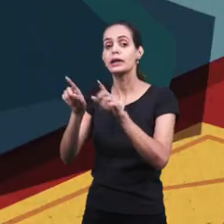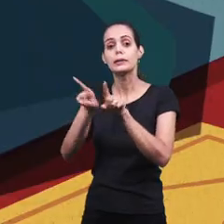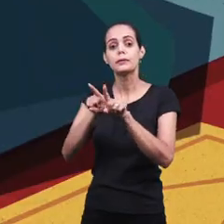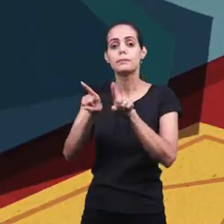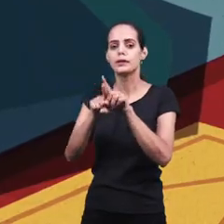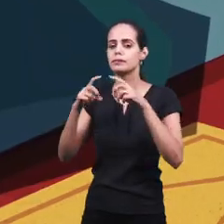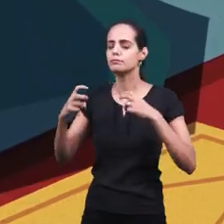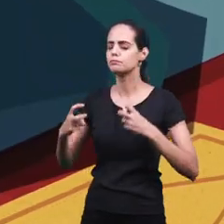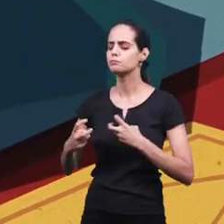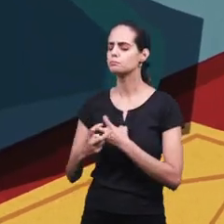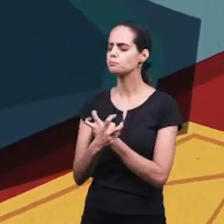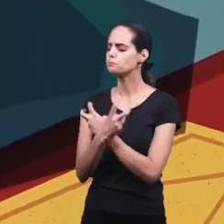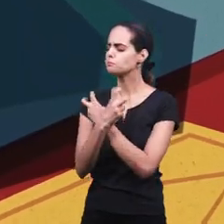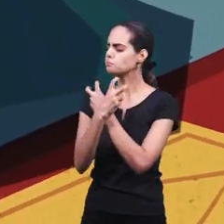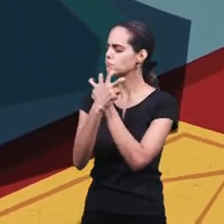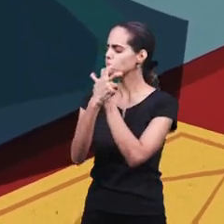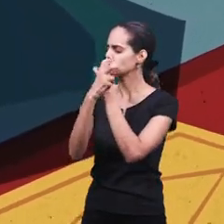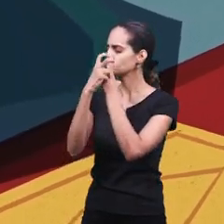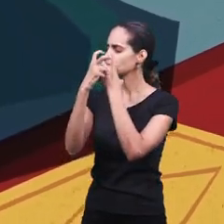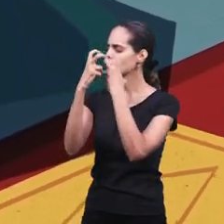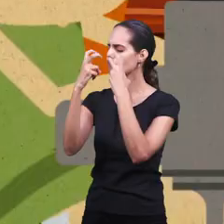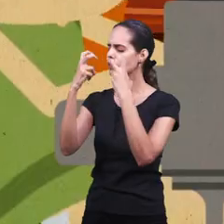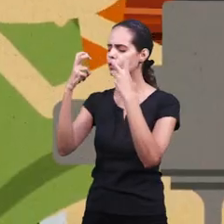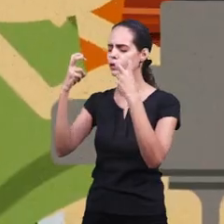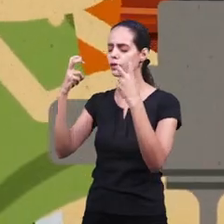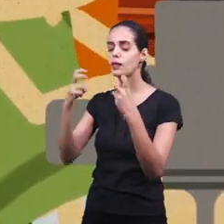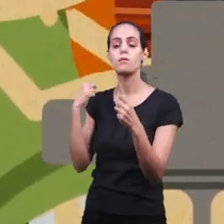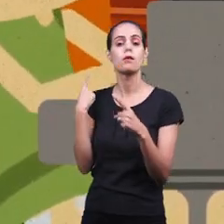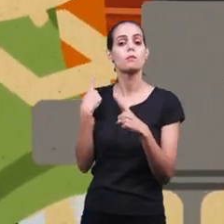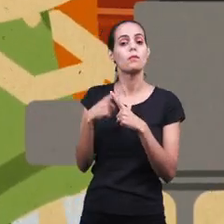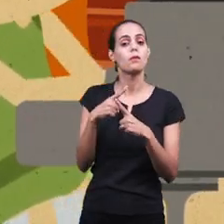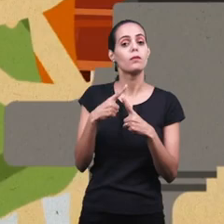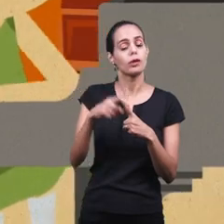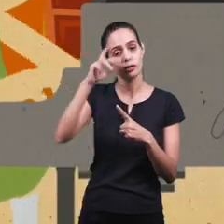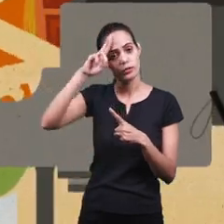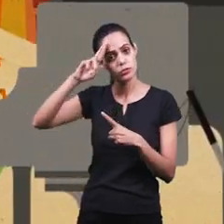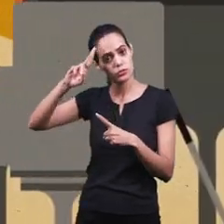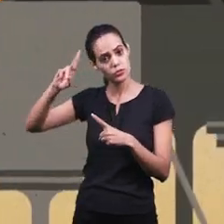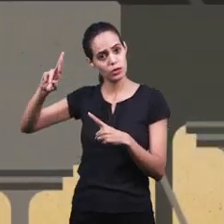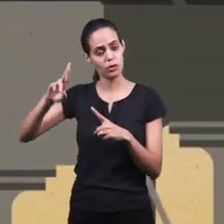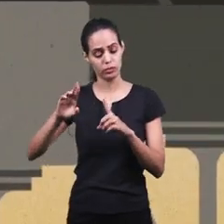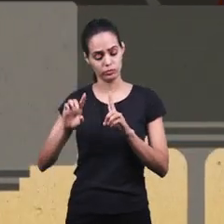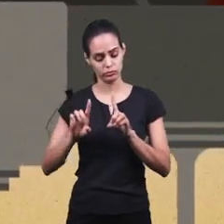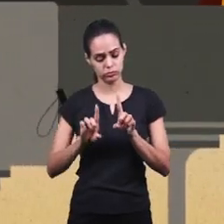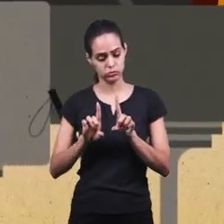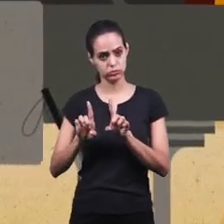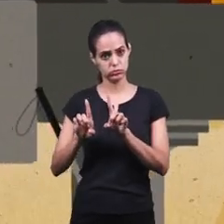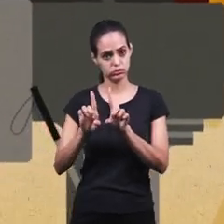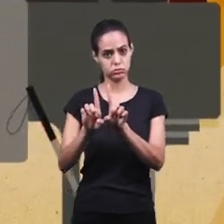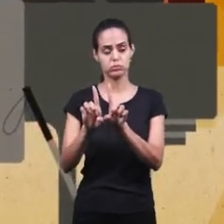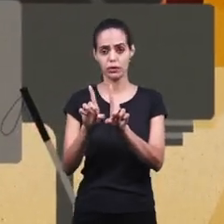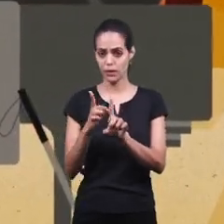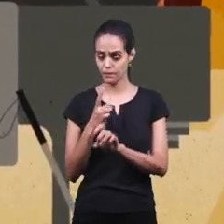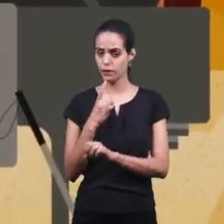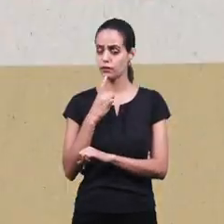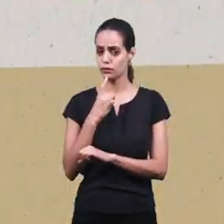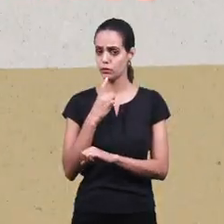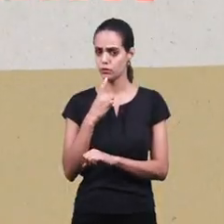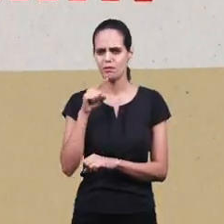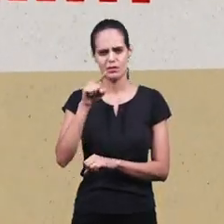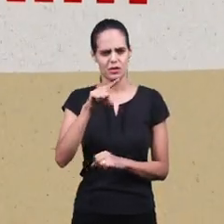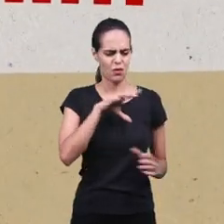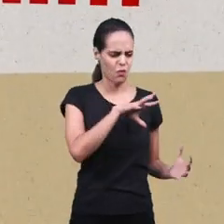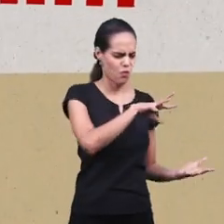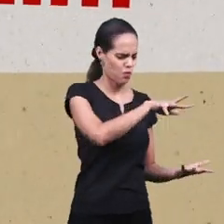Invocai-o enquanto está perto Deixa